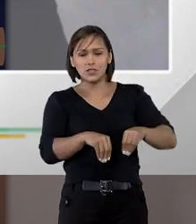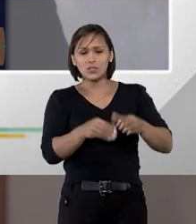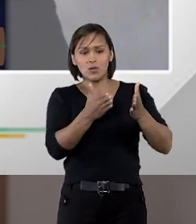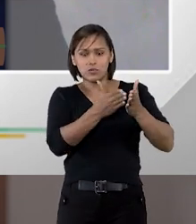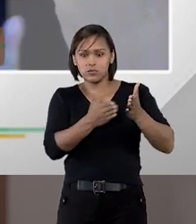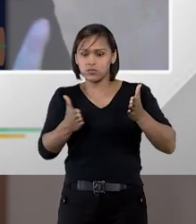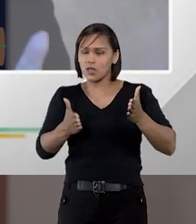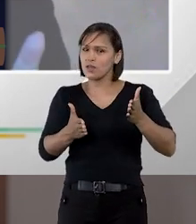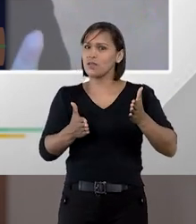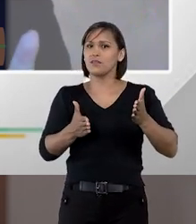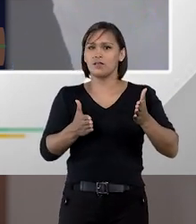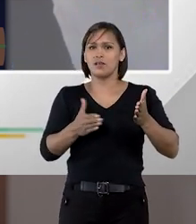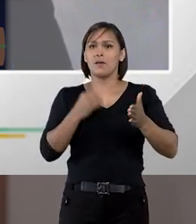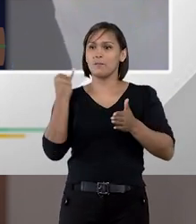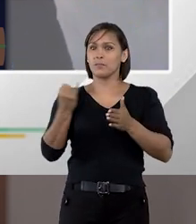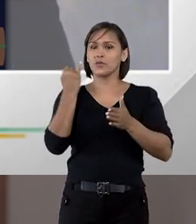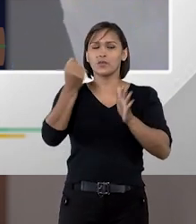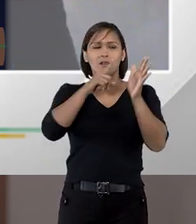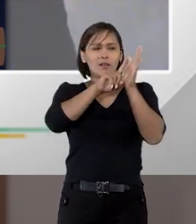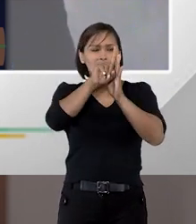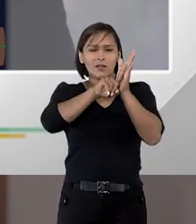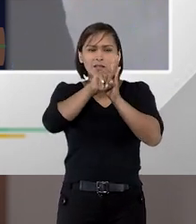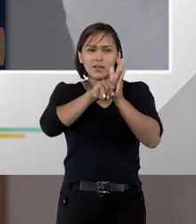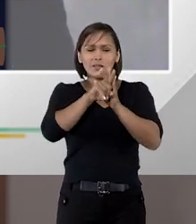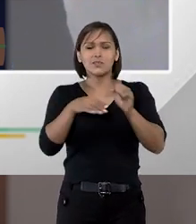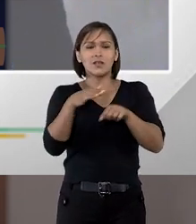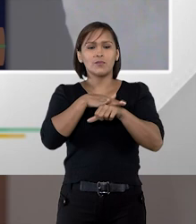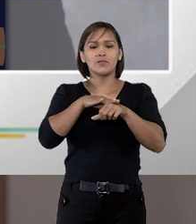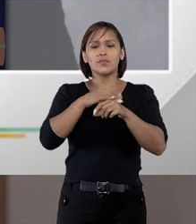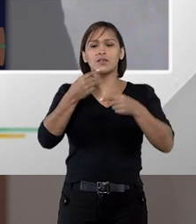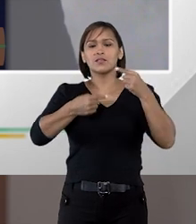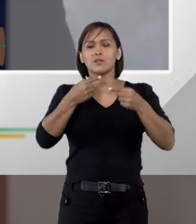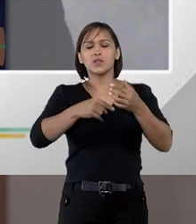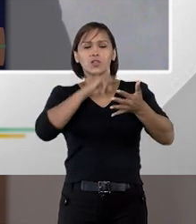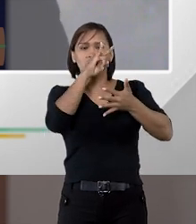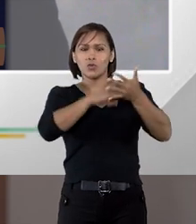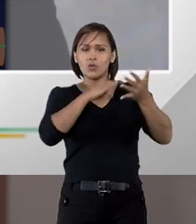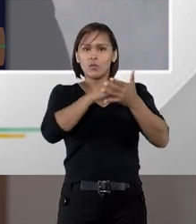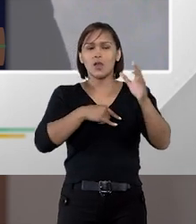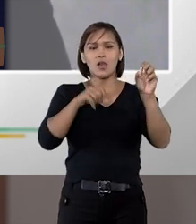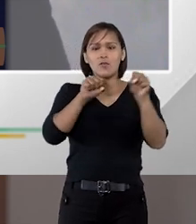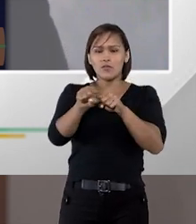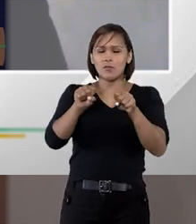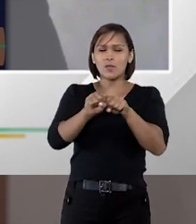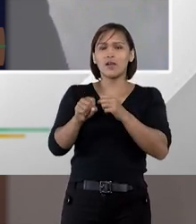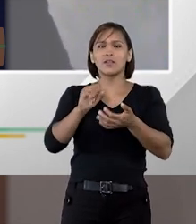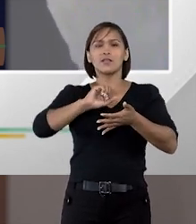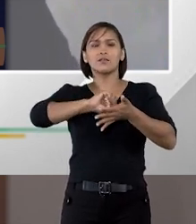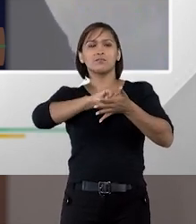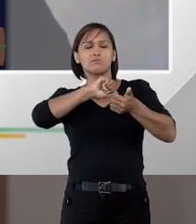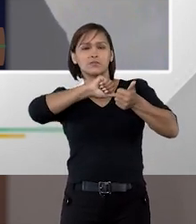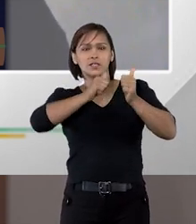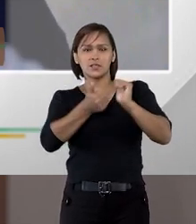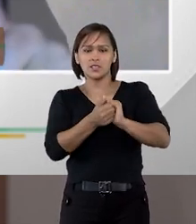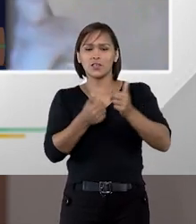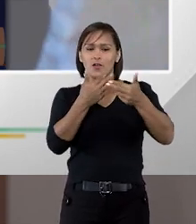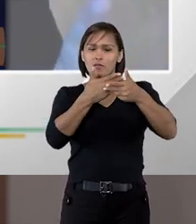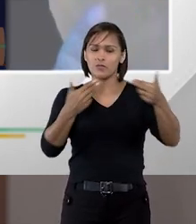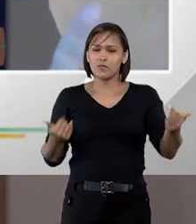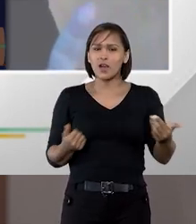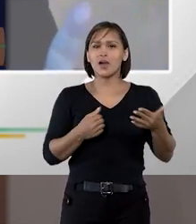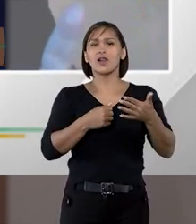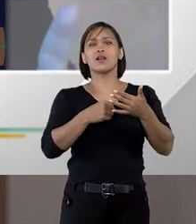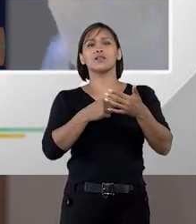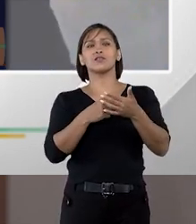perdia um tempo enorme analisando e debatendo documentos formais de habilitação com diversos